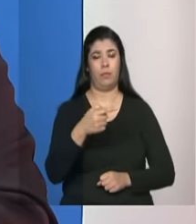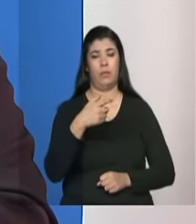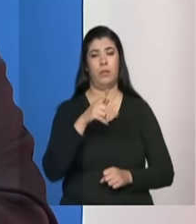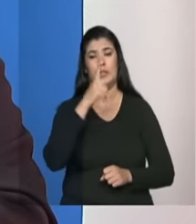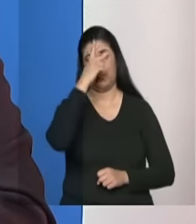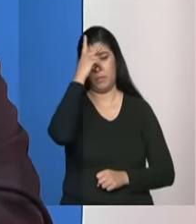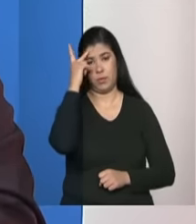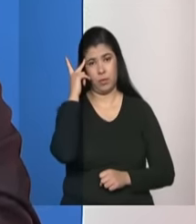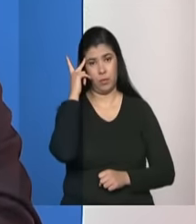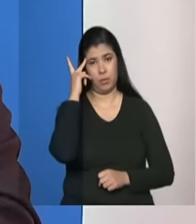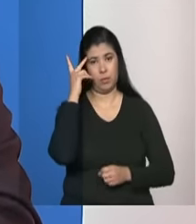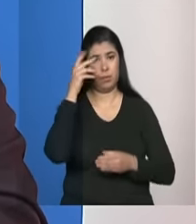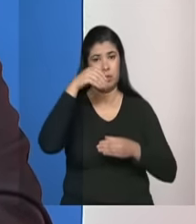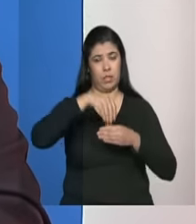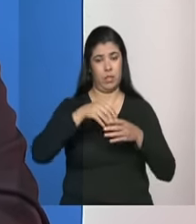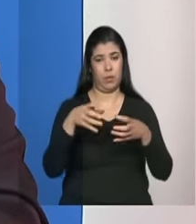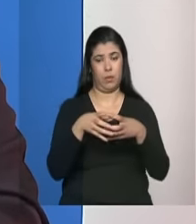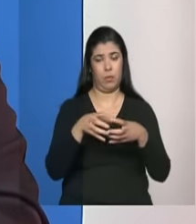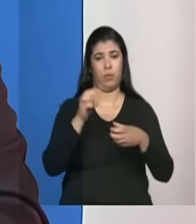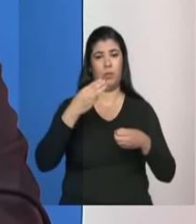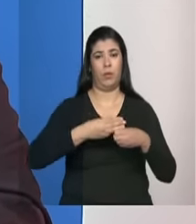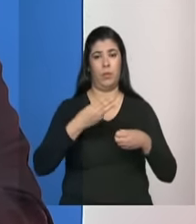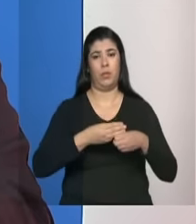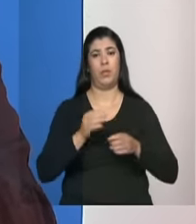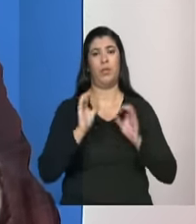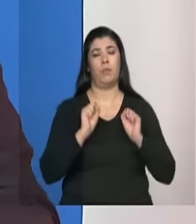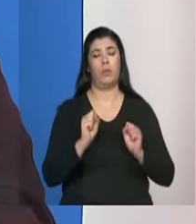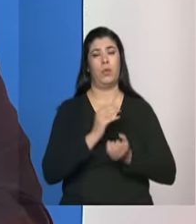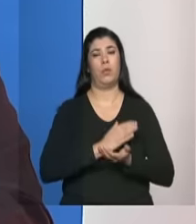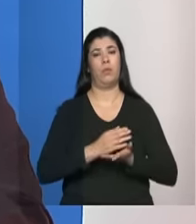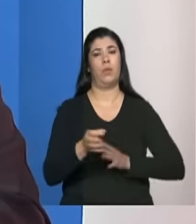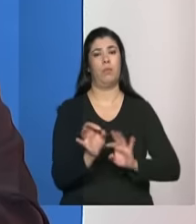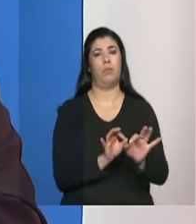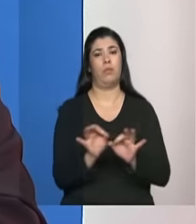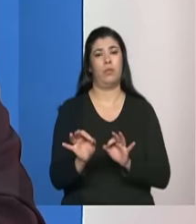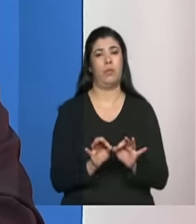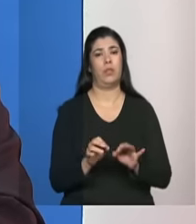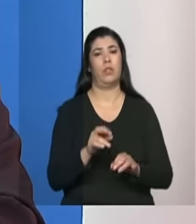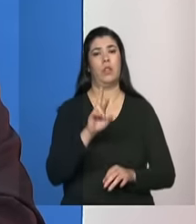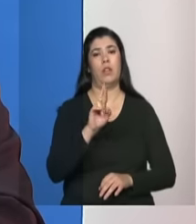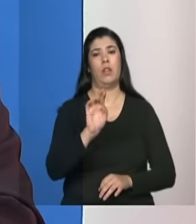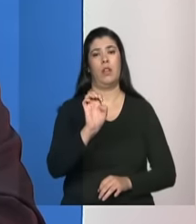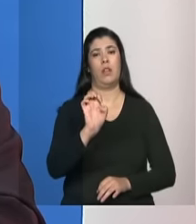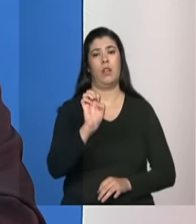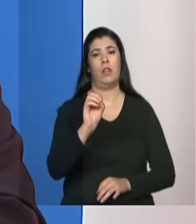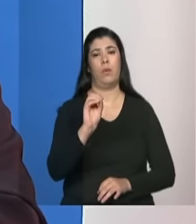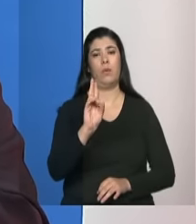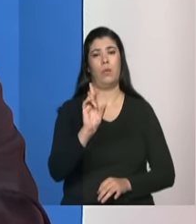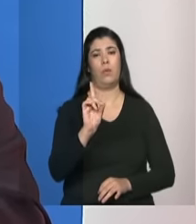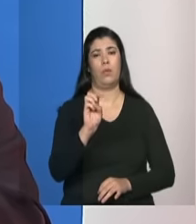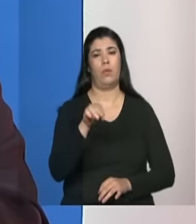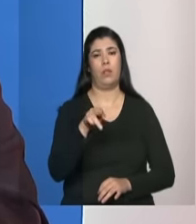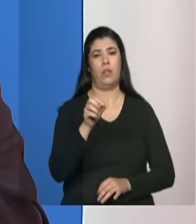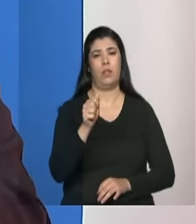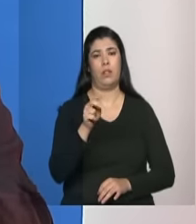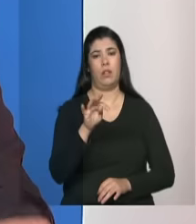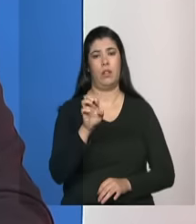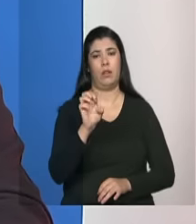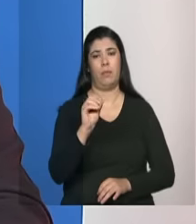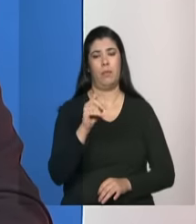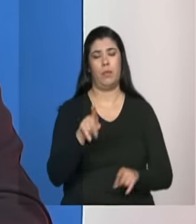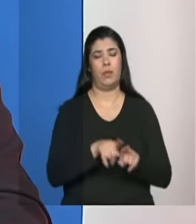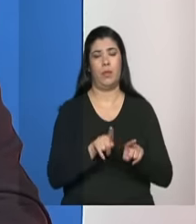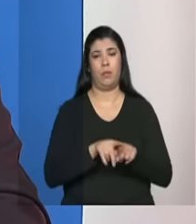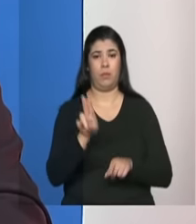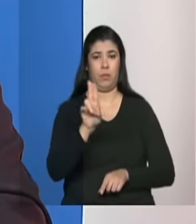eles possam iniciar esse reordenamento concluir esse reordenamento então a gente hoje tem utilizado esse